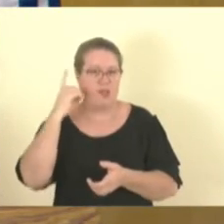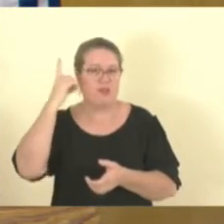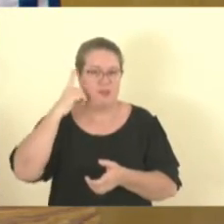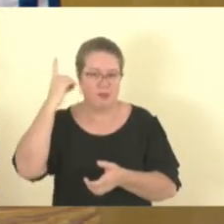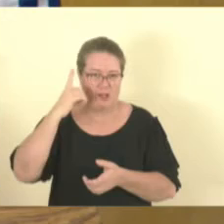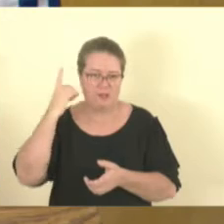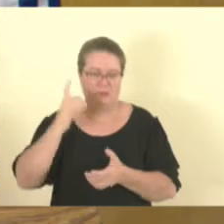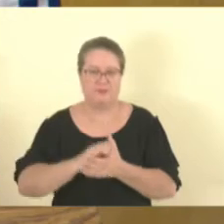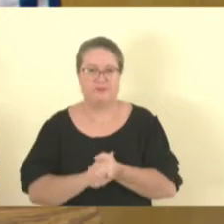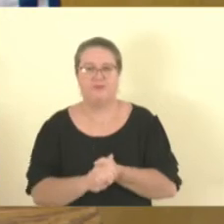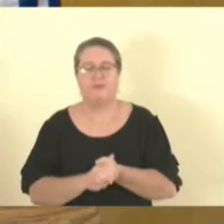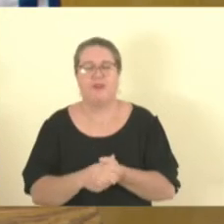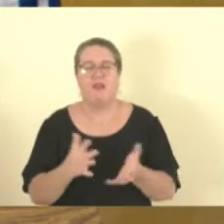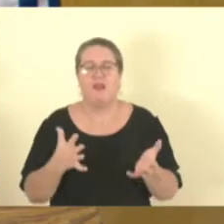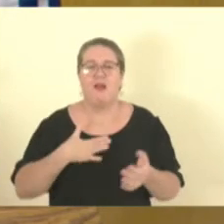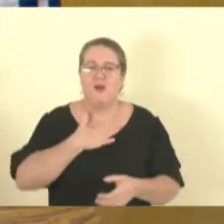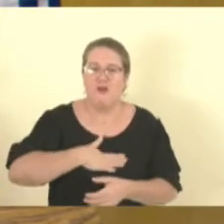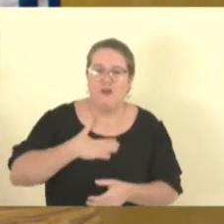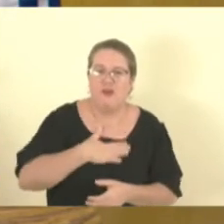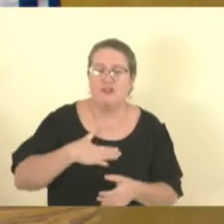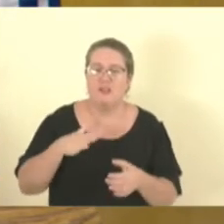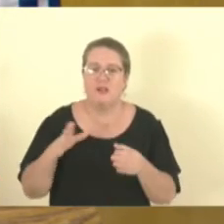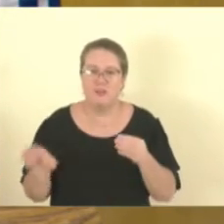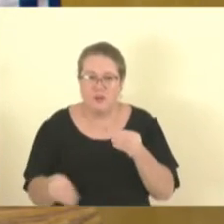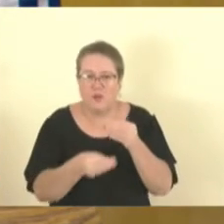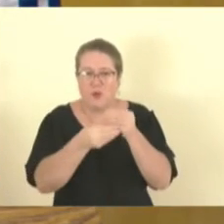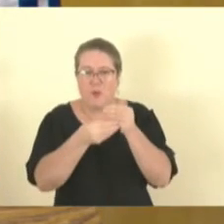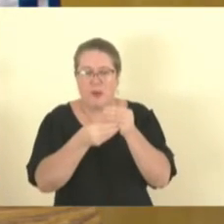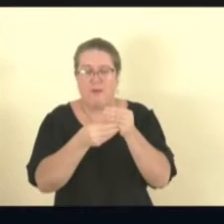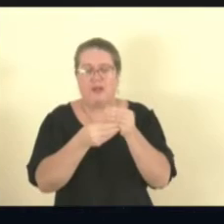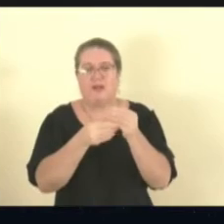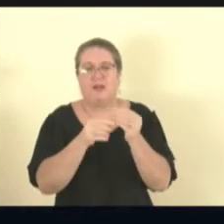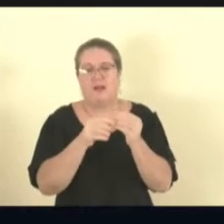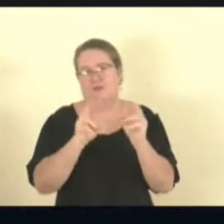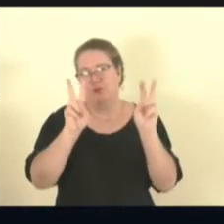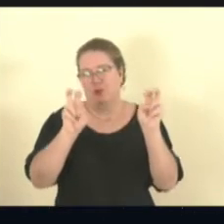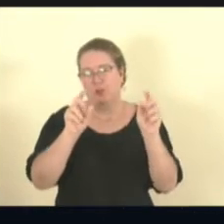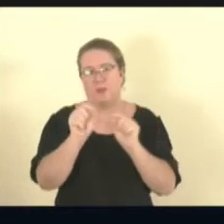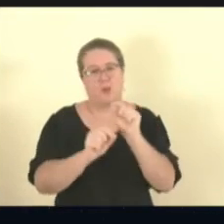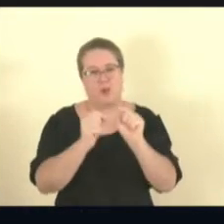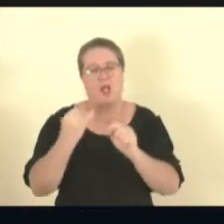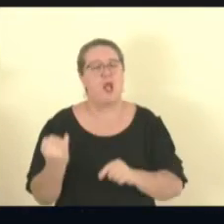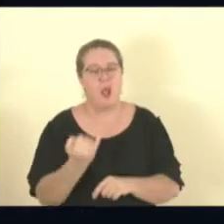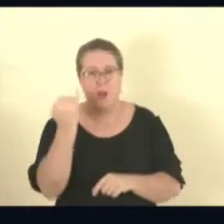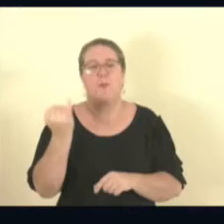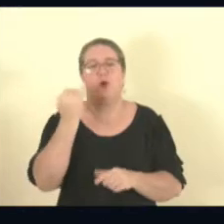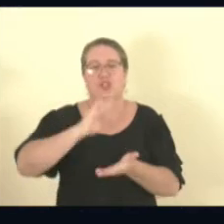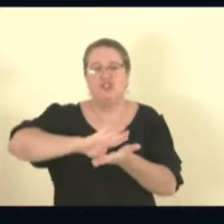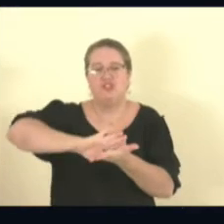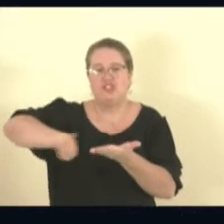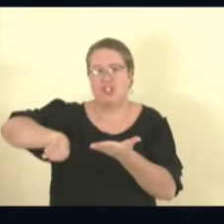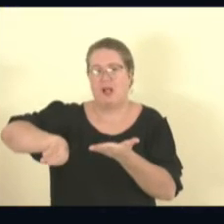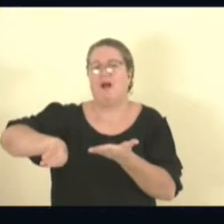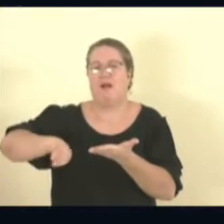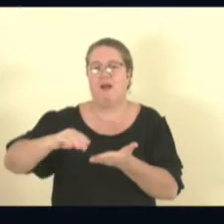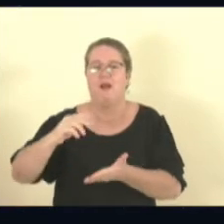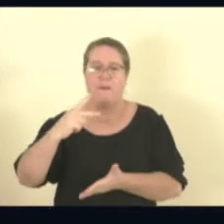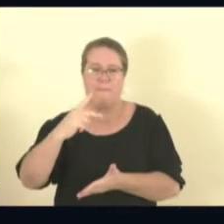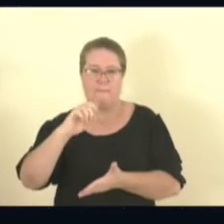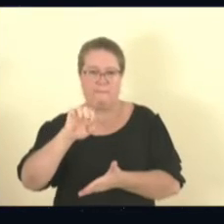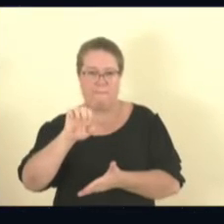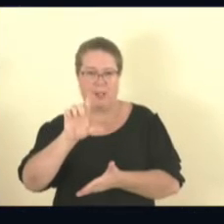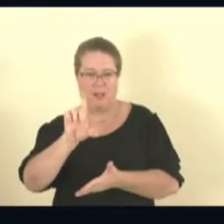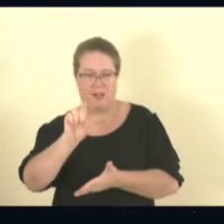Deputado Coronel Eto, eu gostaria de complementar a sua fala da importância de tirar as chancelas, da importância da